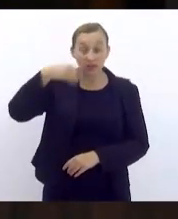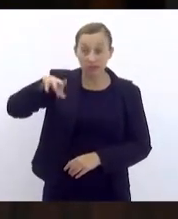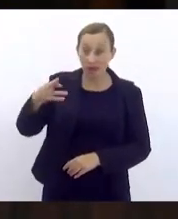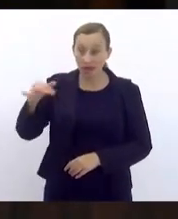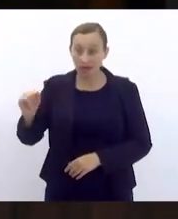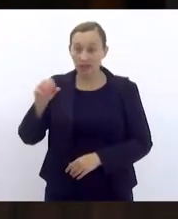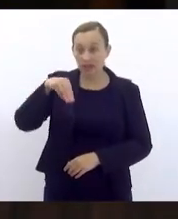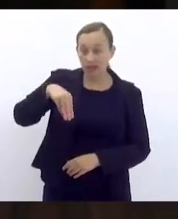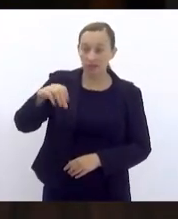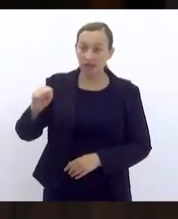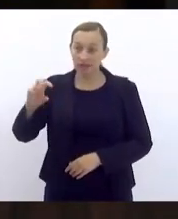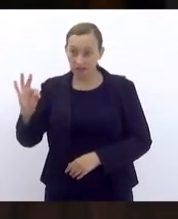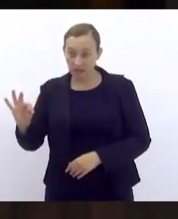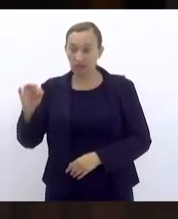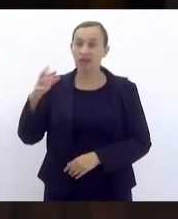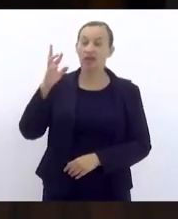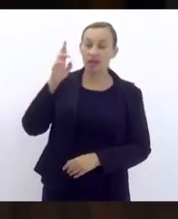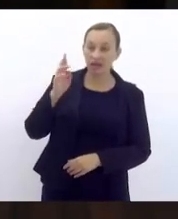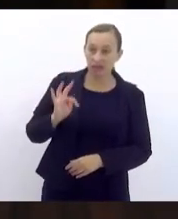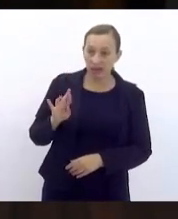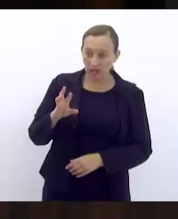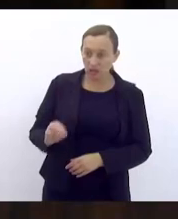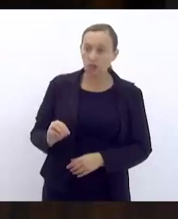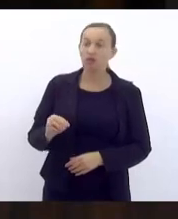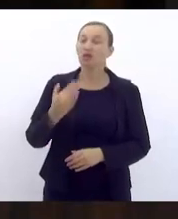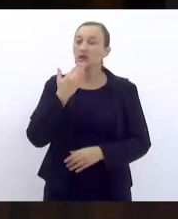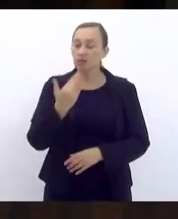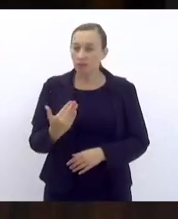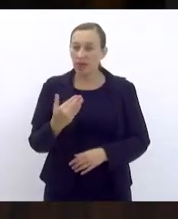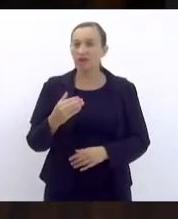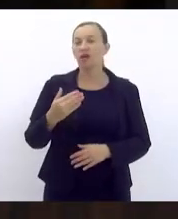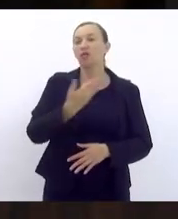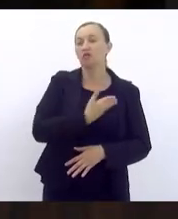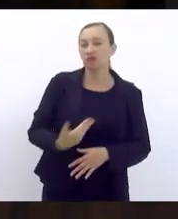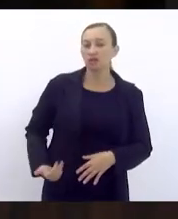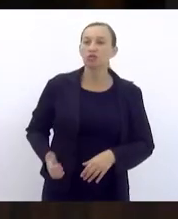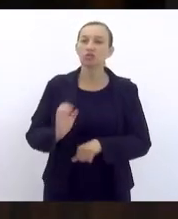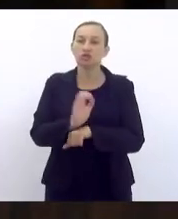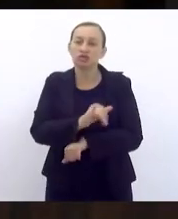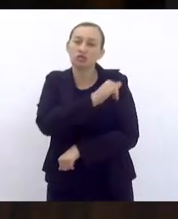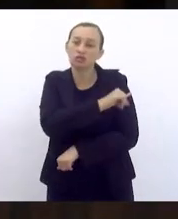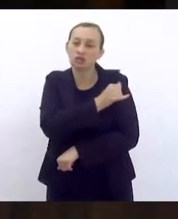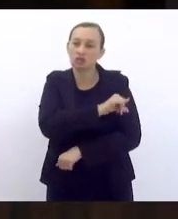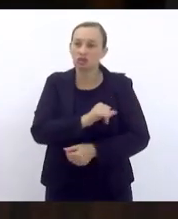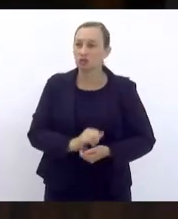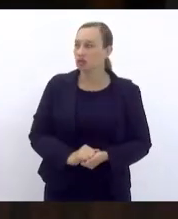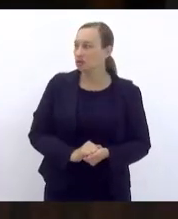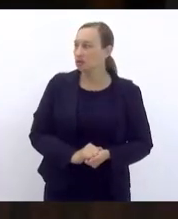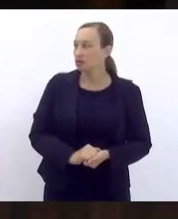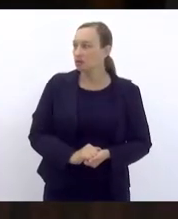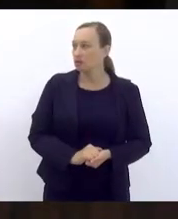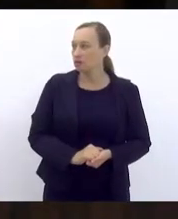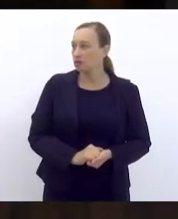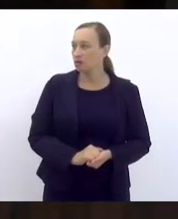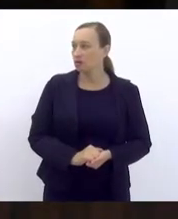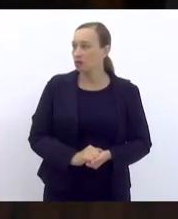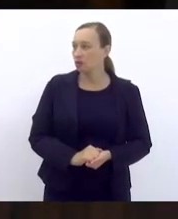do MST, e Renato Machado, que solicita ao governador do Estado do Rio de Janeiro, excelentíssimo senhor